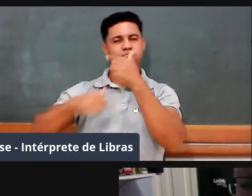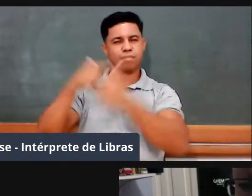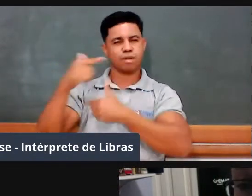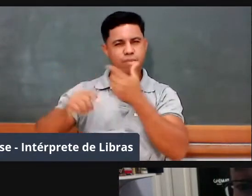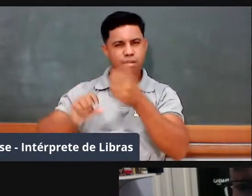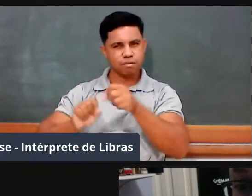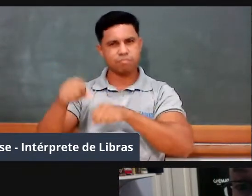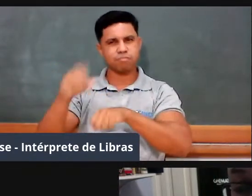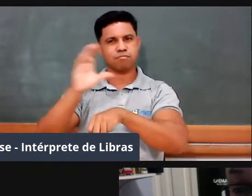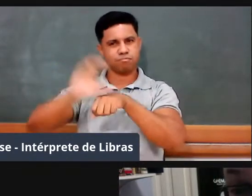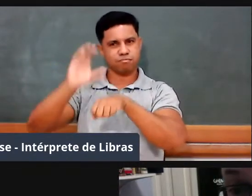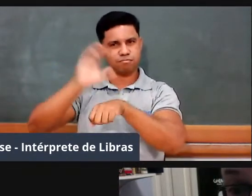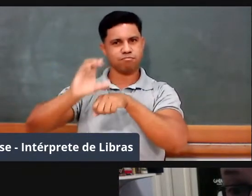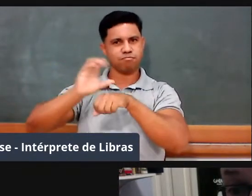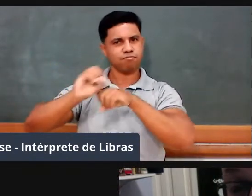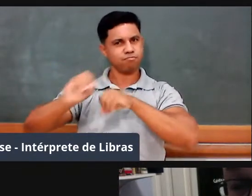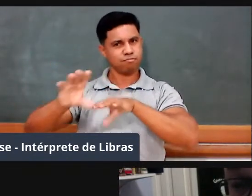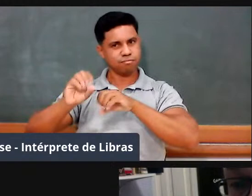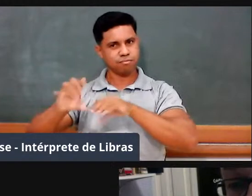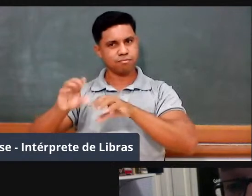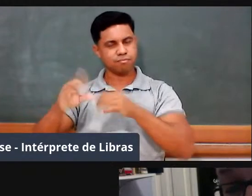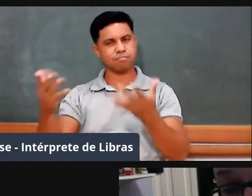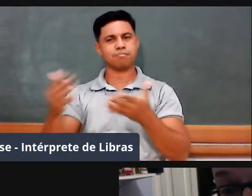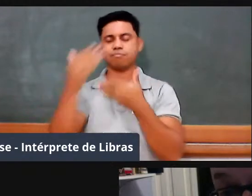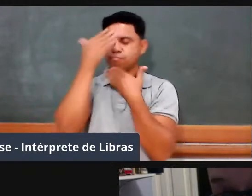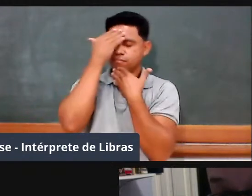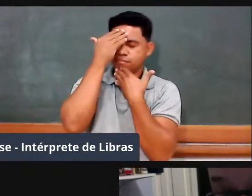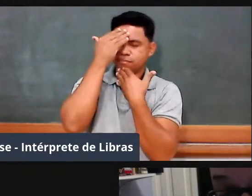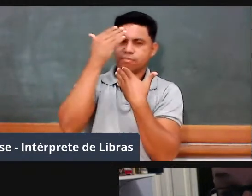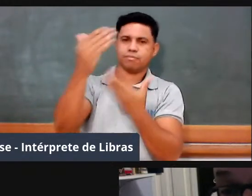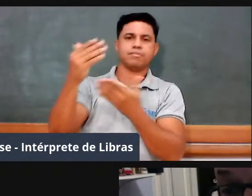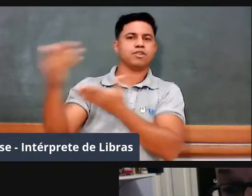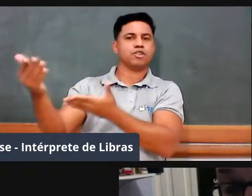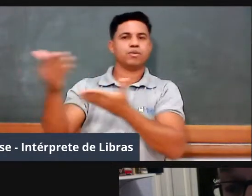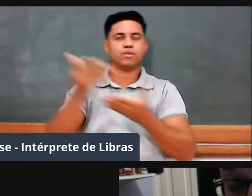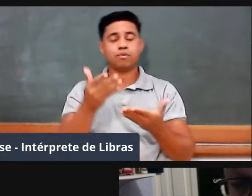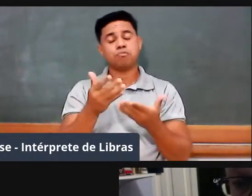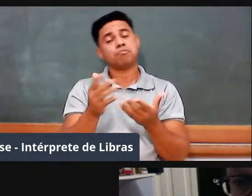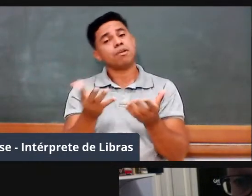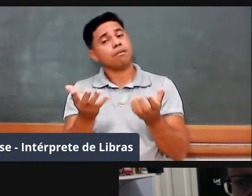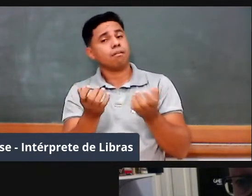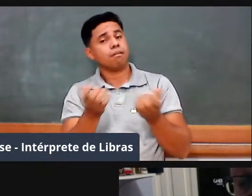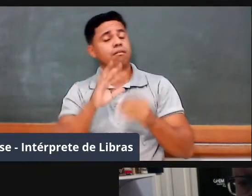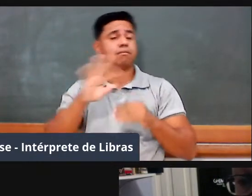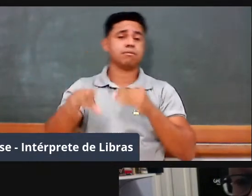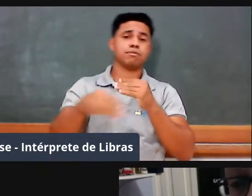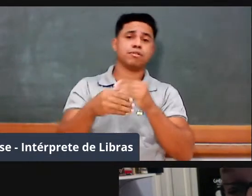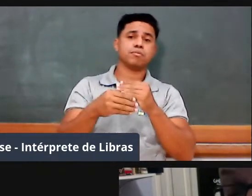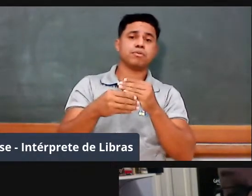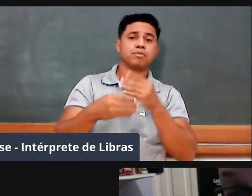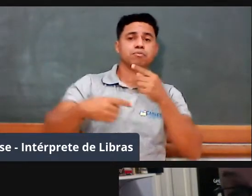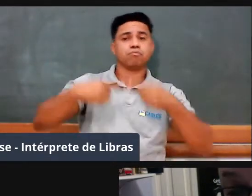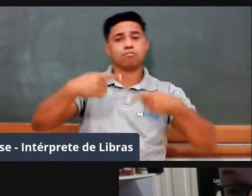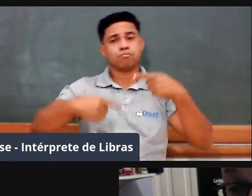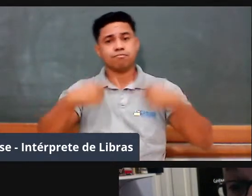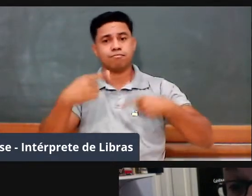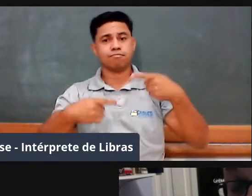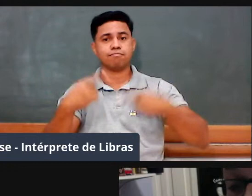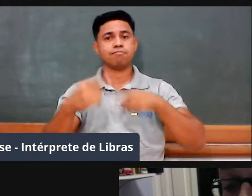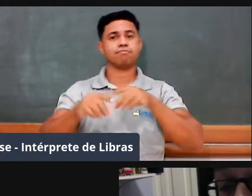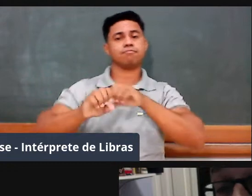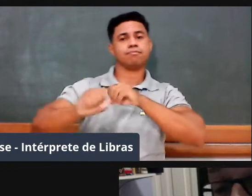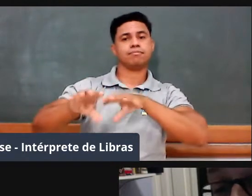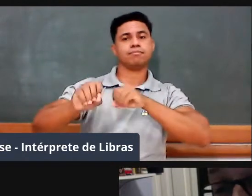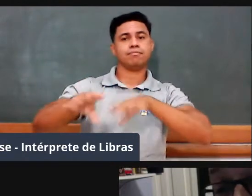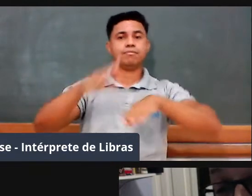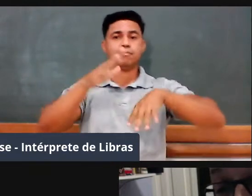agradeço muito pelo convite, espero que possa contribuir um pouco com as discussões sobre o ensino de matemática.